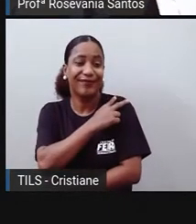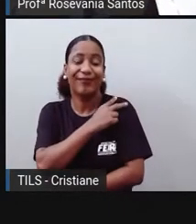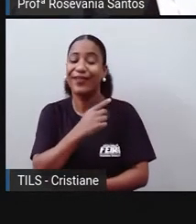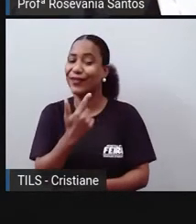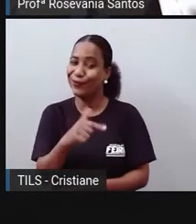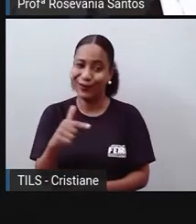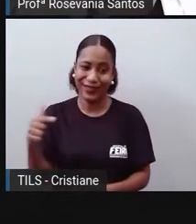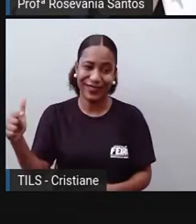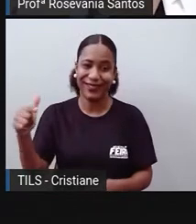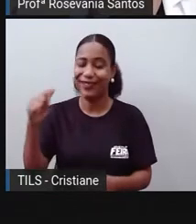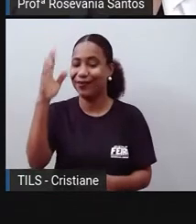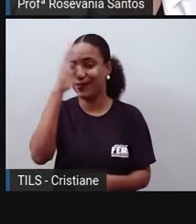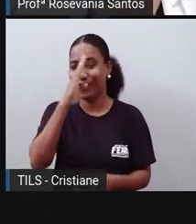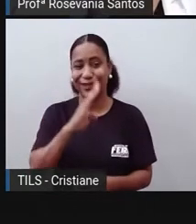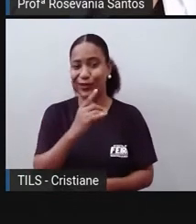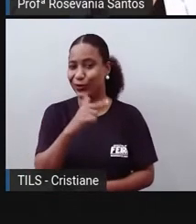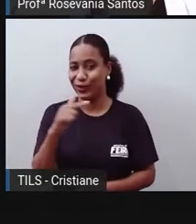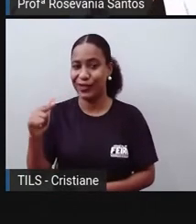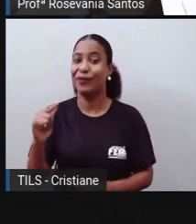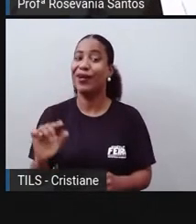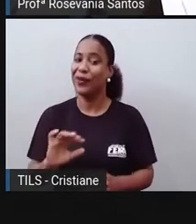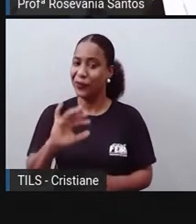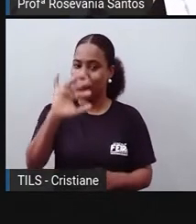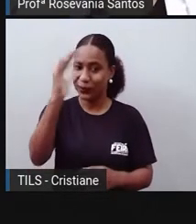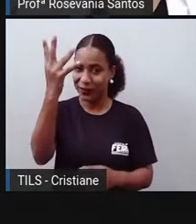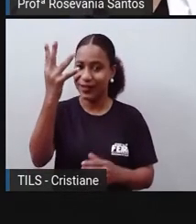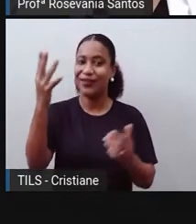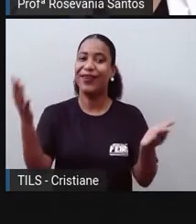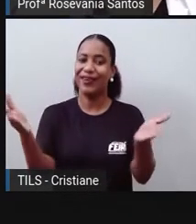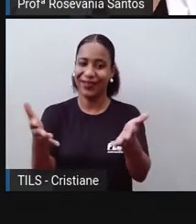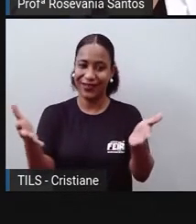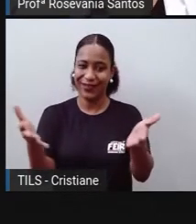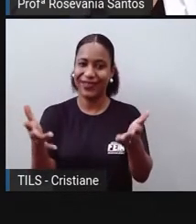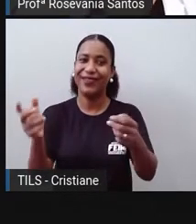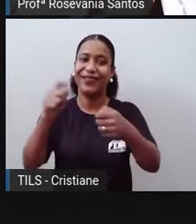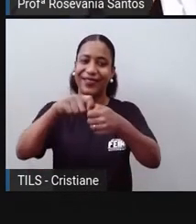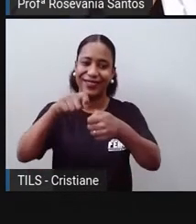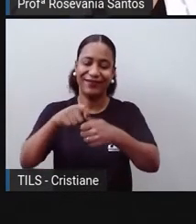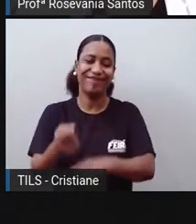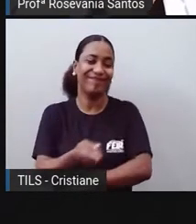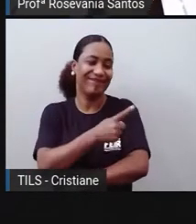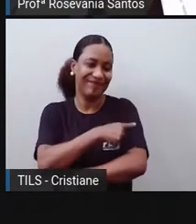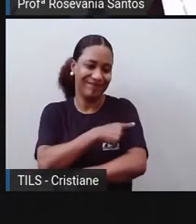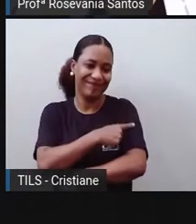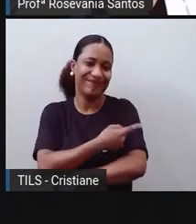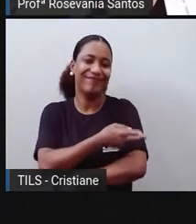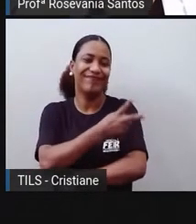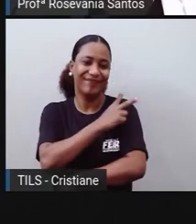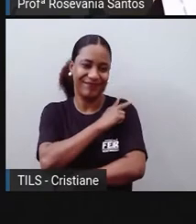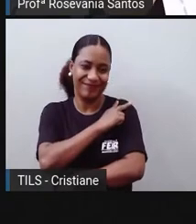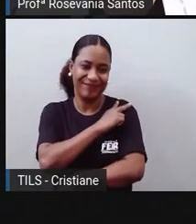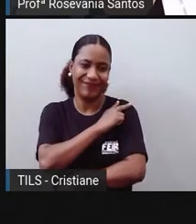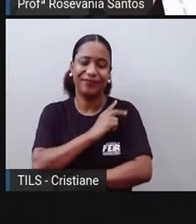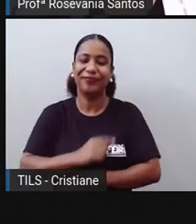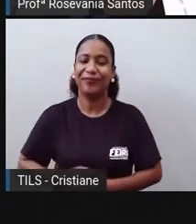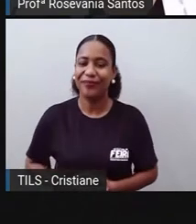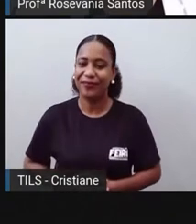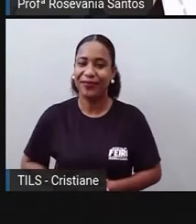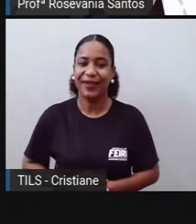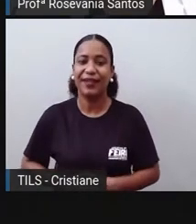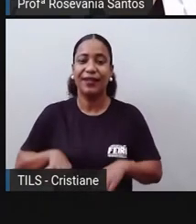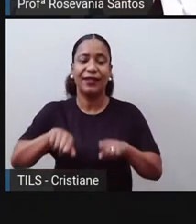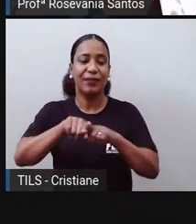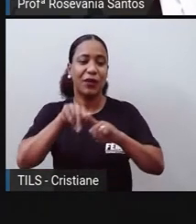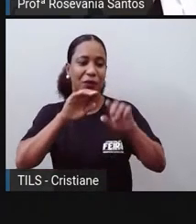menos aqui no Brasil, nunca tinha acontecido. E olha a gente fazendo isso aqui agora, né? Aqui, essas comunicações,